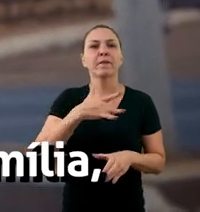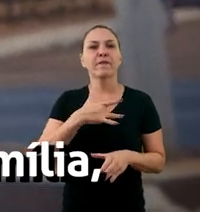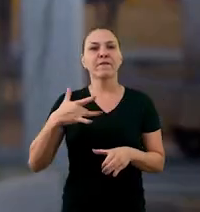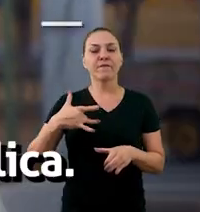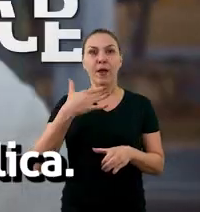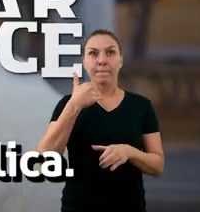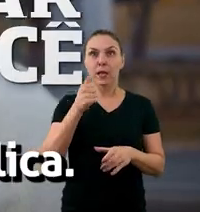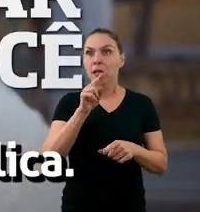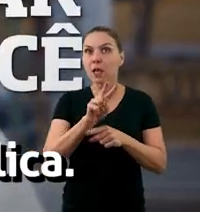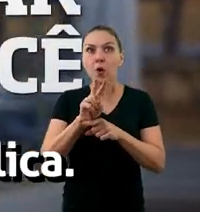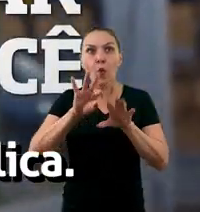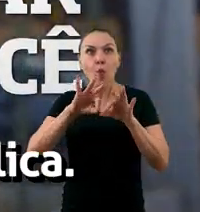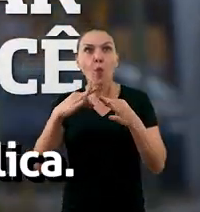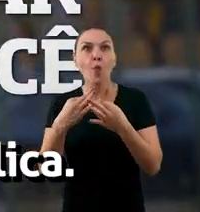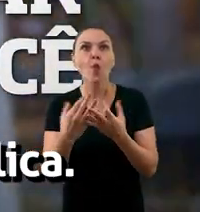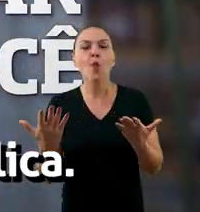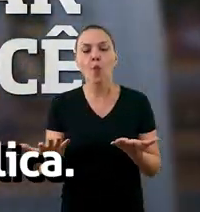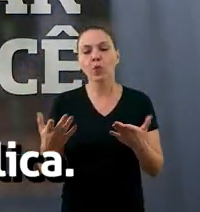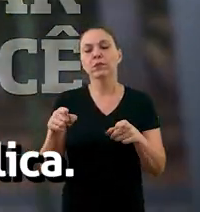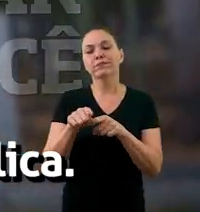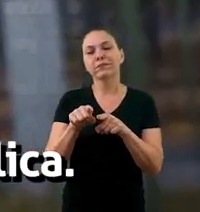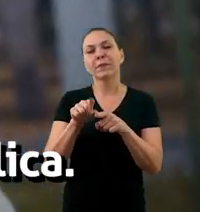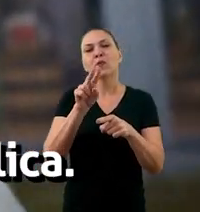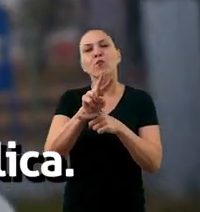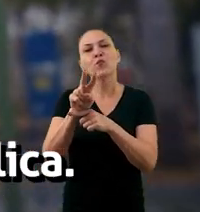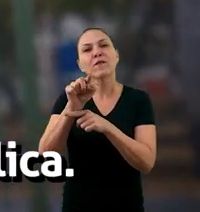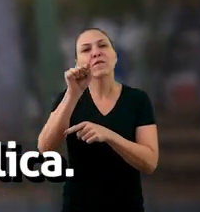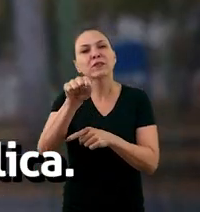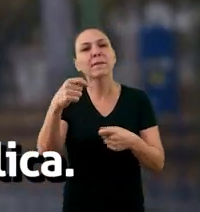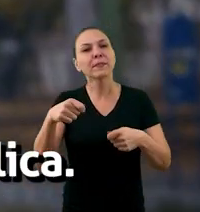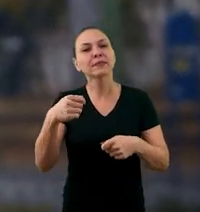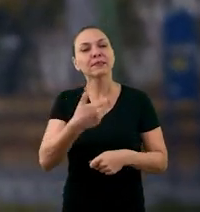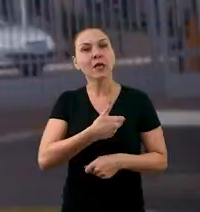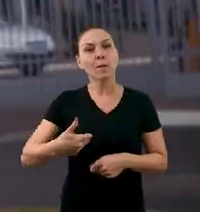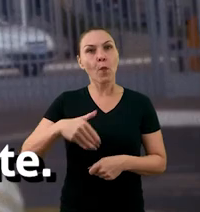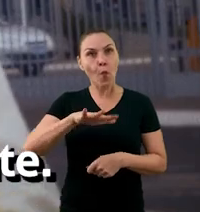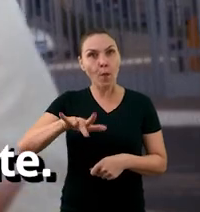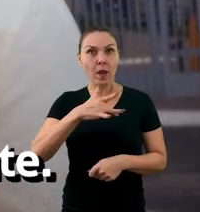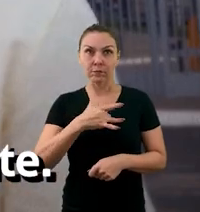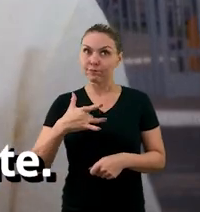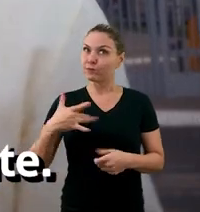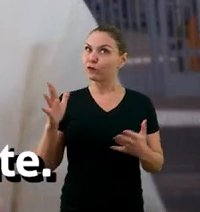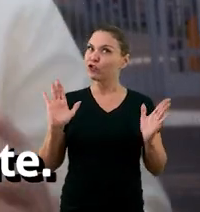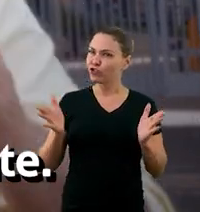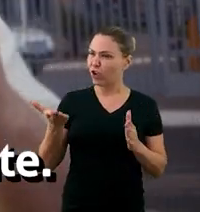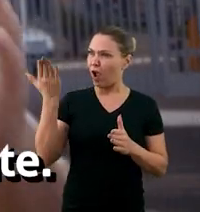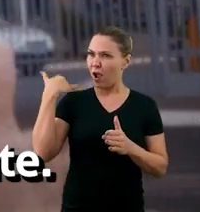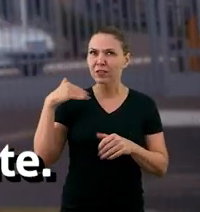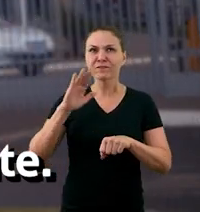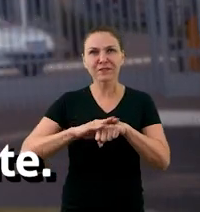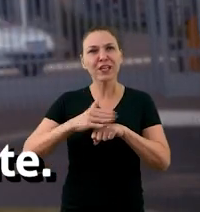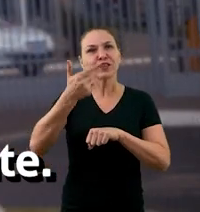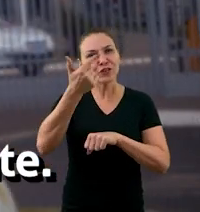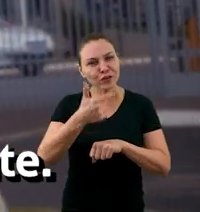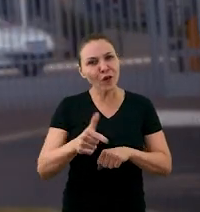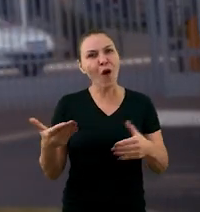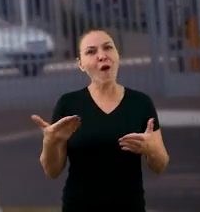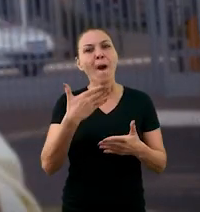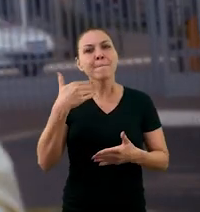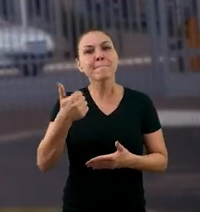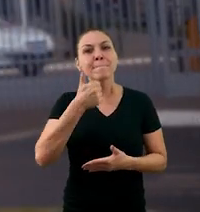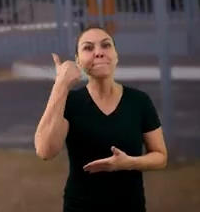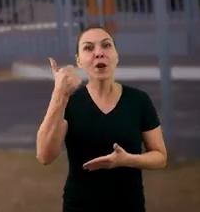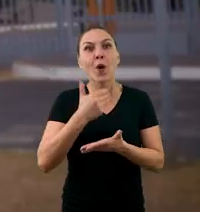família. Para cuidar de você que precisa da saúde pública. Nós já fizemos isso e vamos fazer novamente.